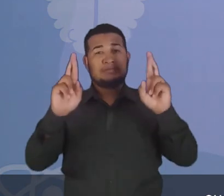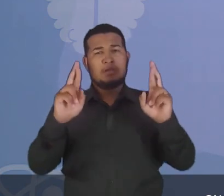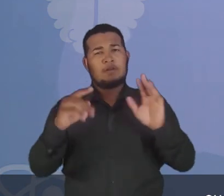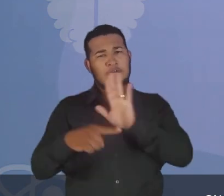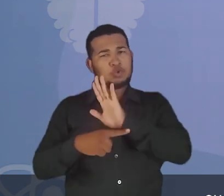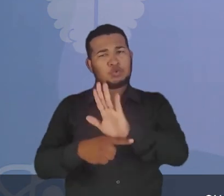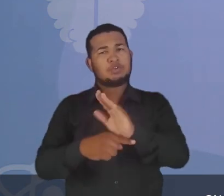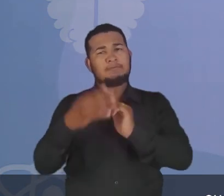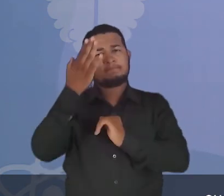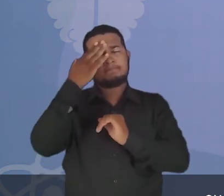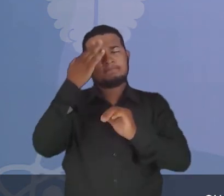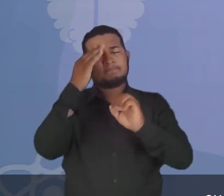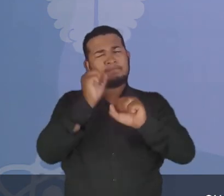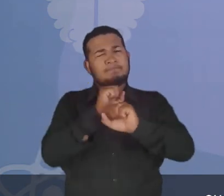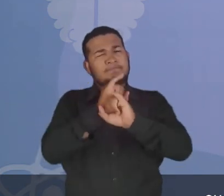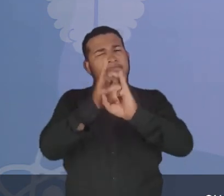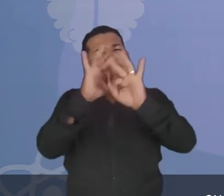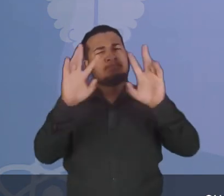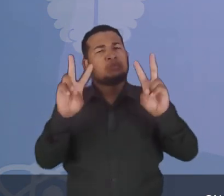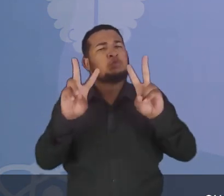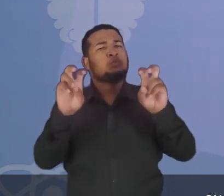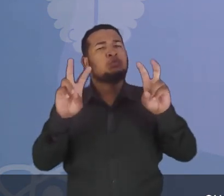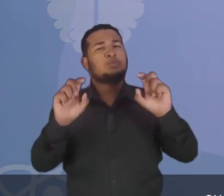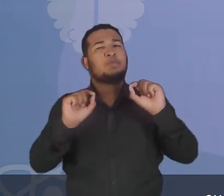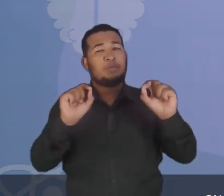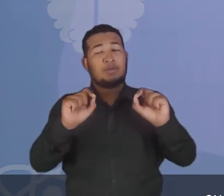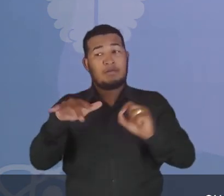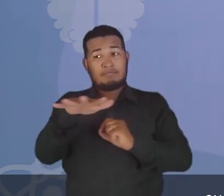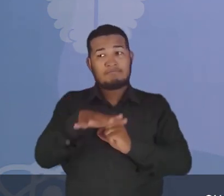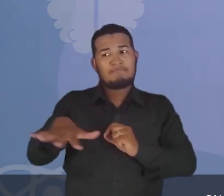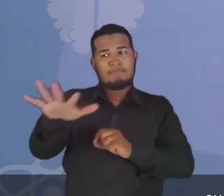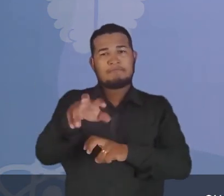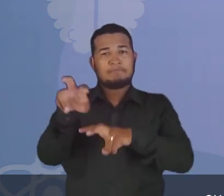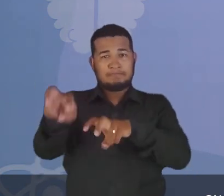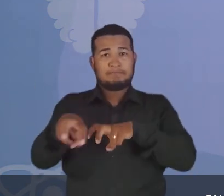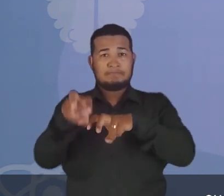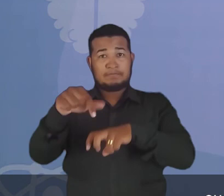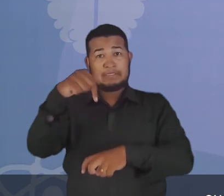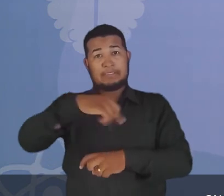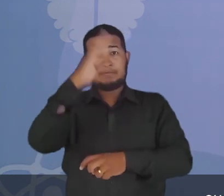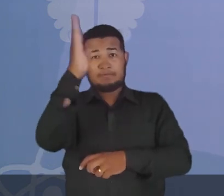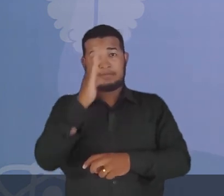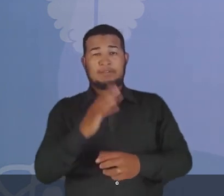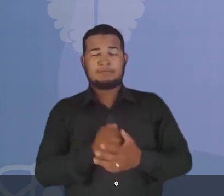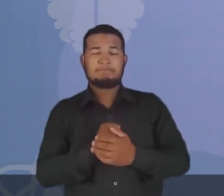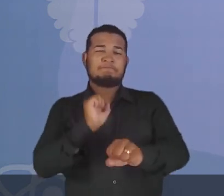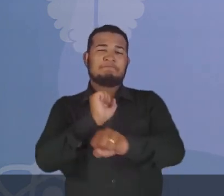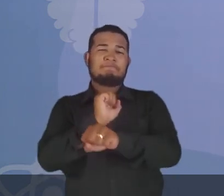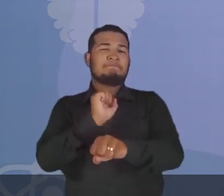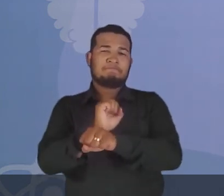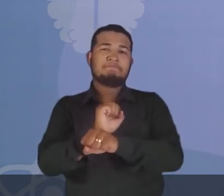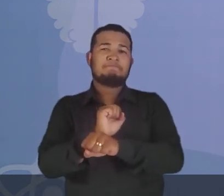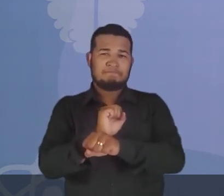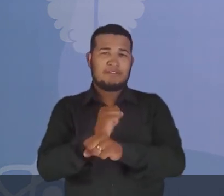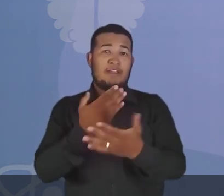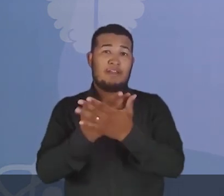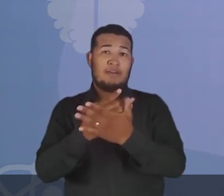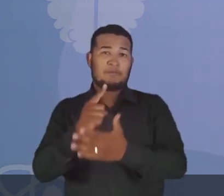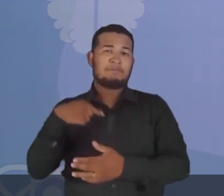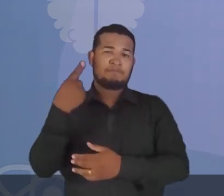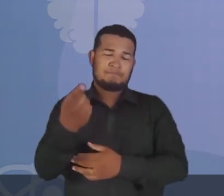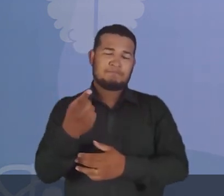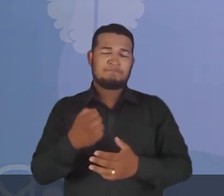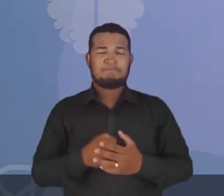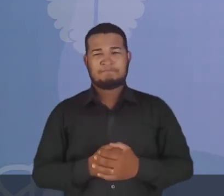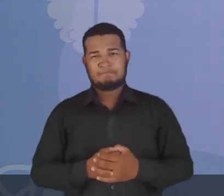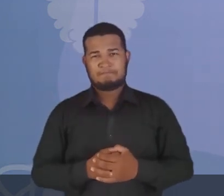ter ajudado vocês a entender um pouquinho mais sobre o campo brasileiro. Tá? Aguardo você. Até a próxima